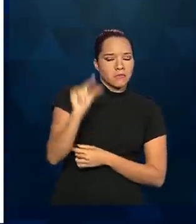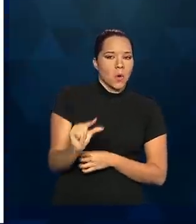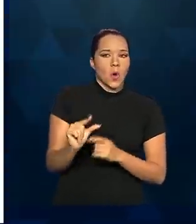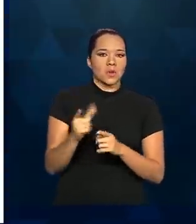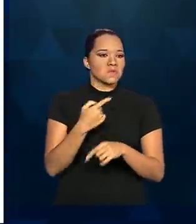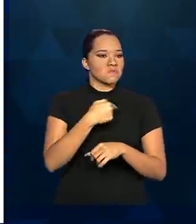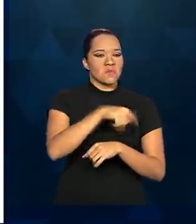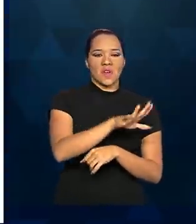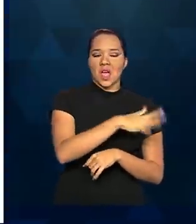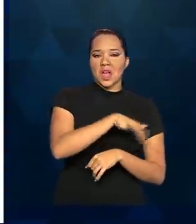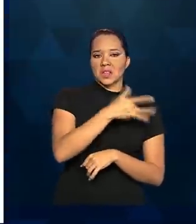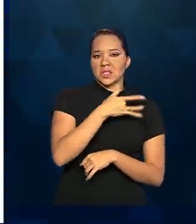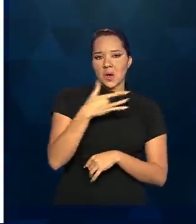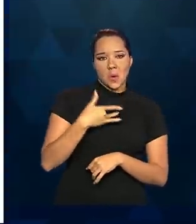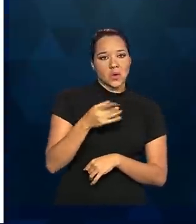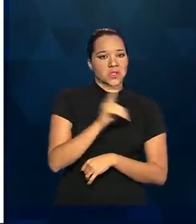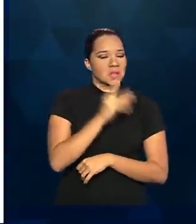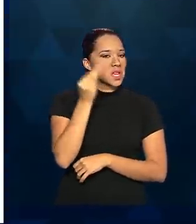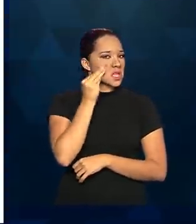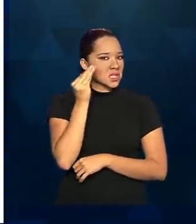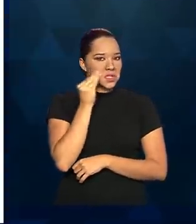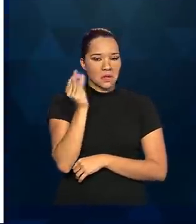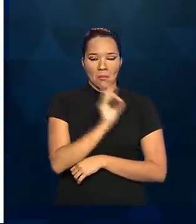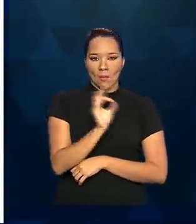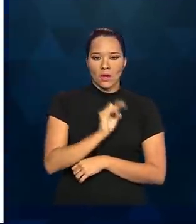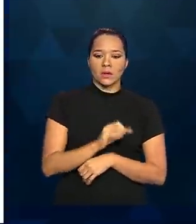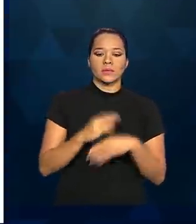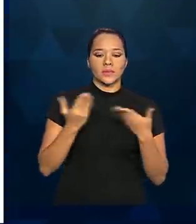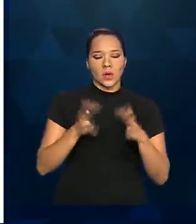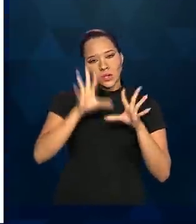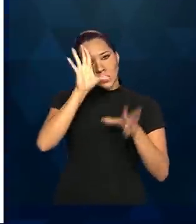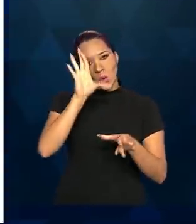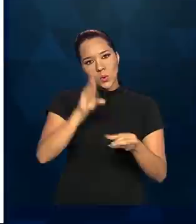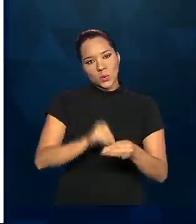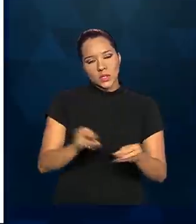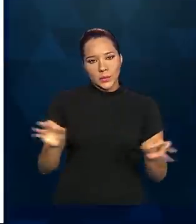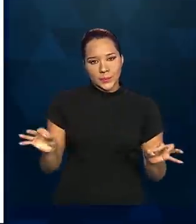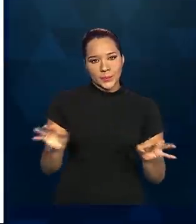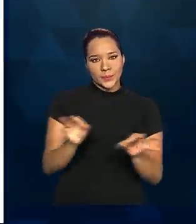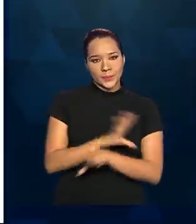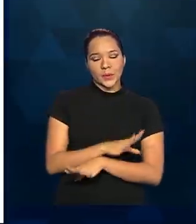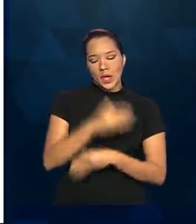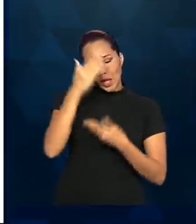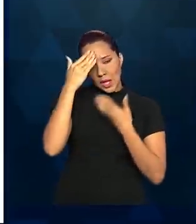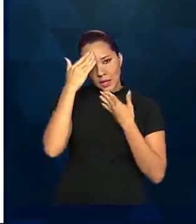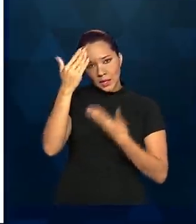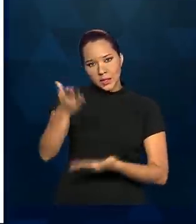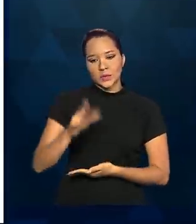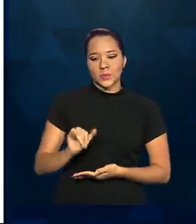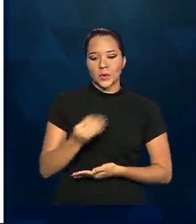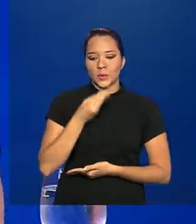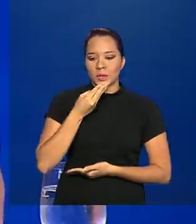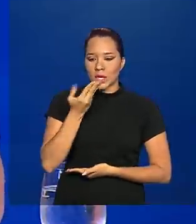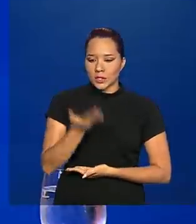procuram serviço de saúde e não fazem testagem. Então, essas são as conclusões principais. Eu agradeço pela oportunidade.